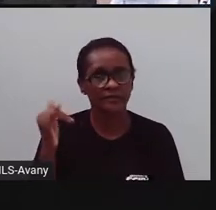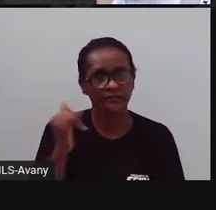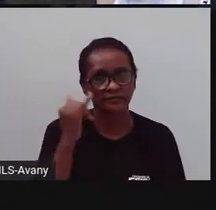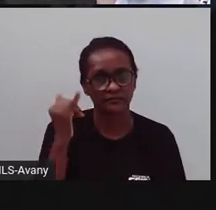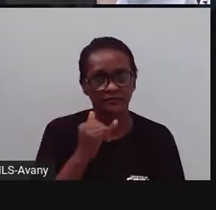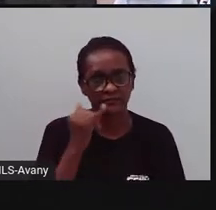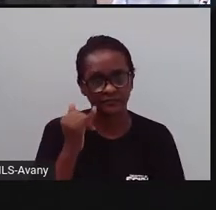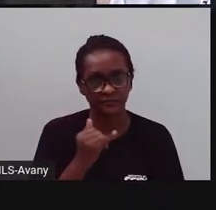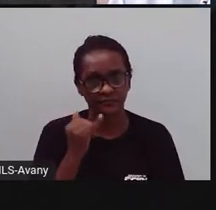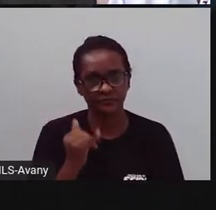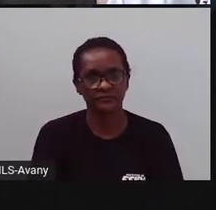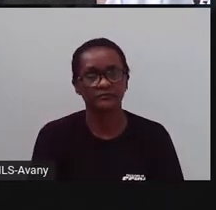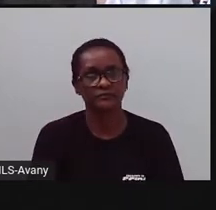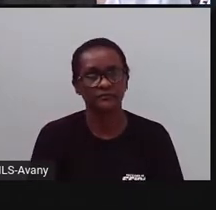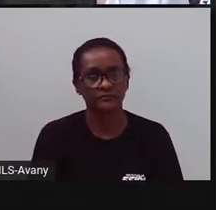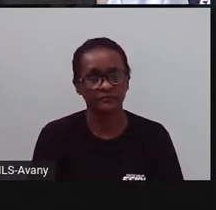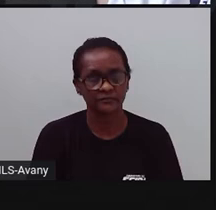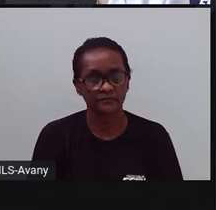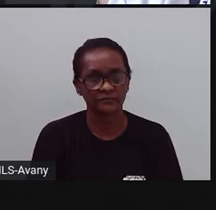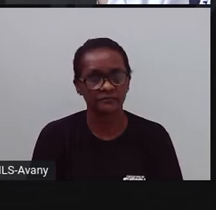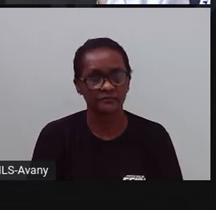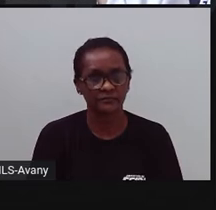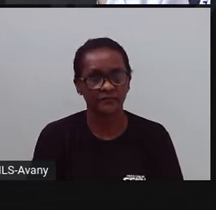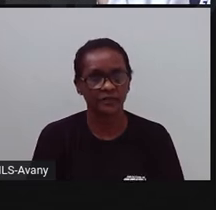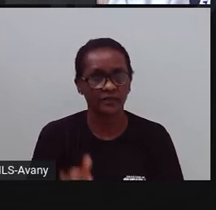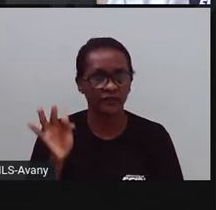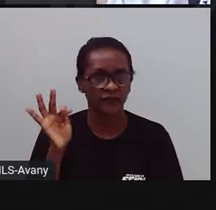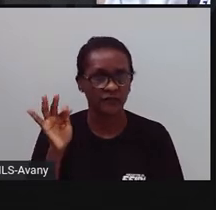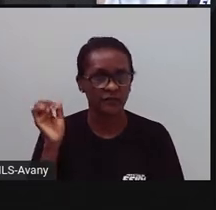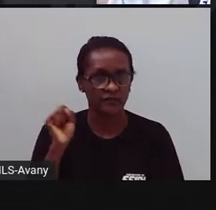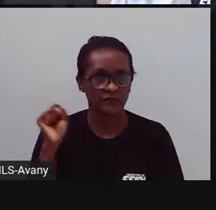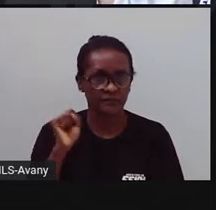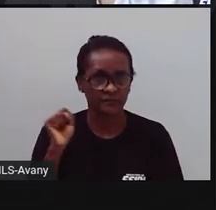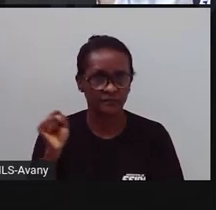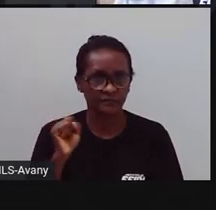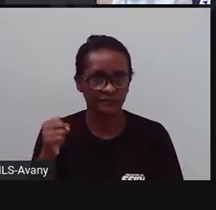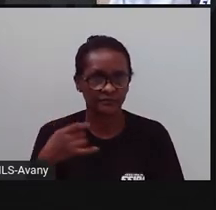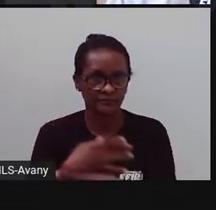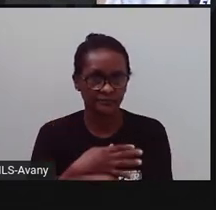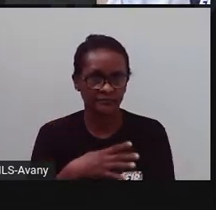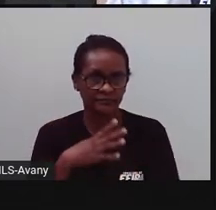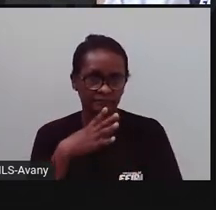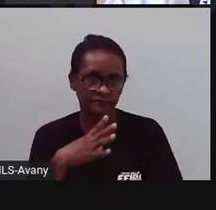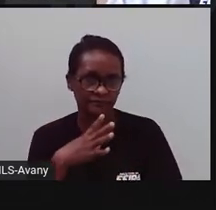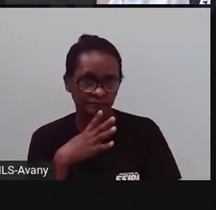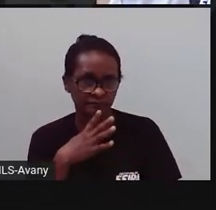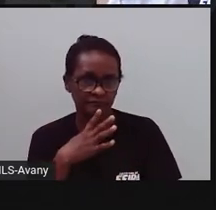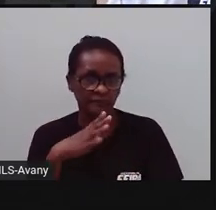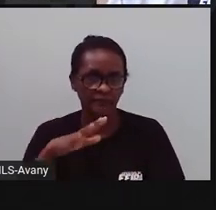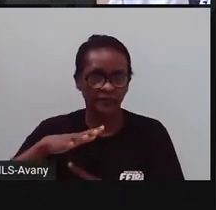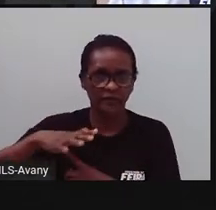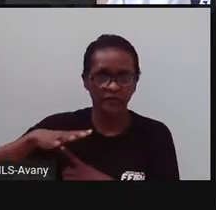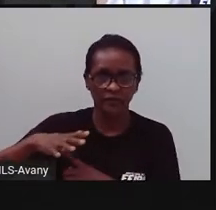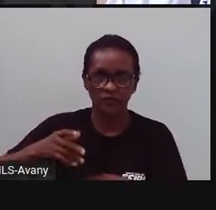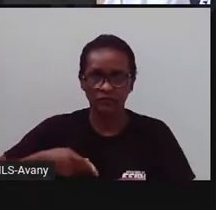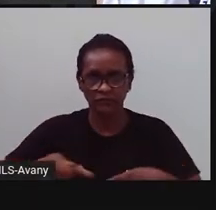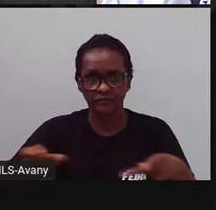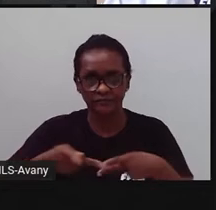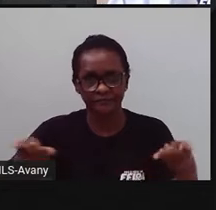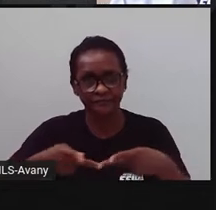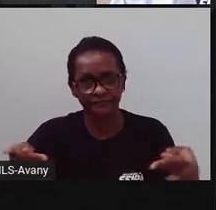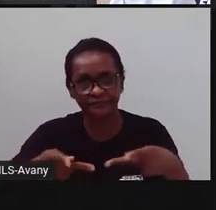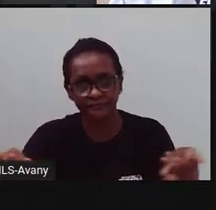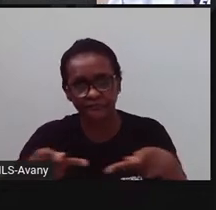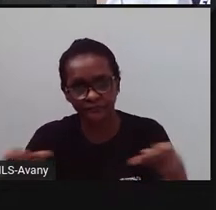comércio, tá certo? E Feira de Santana é uma cidade conhecida no Brasil por isso, pelo comércio, né? E